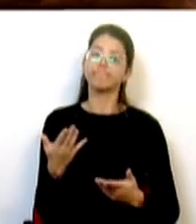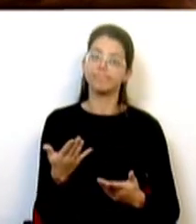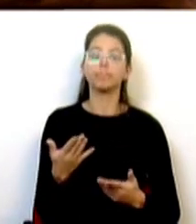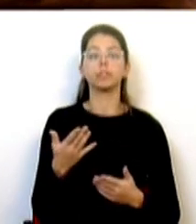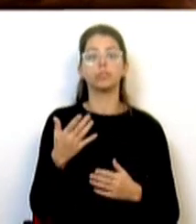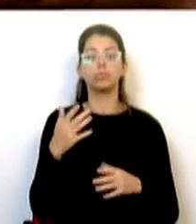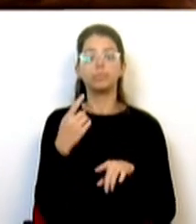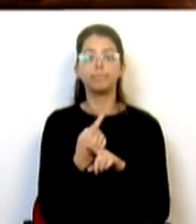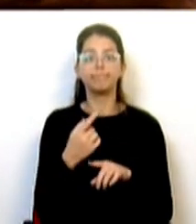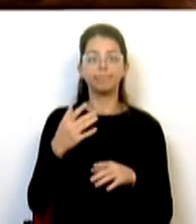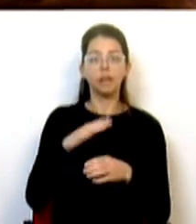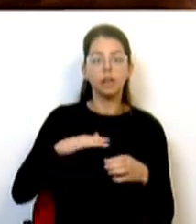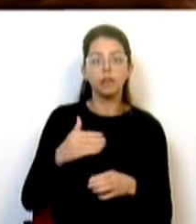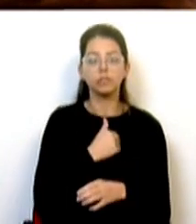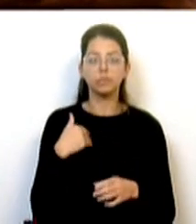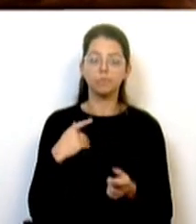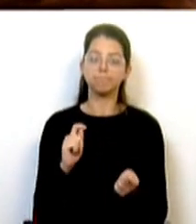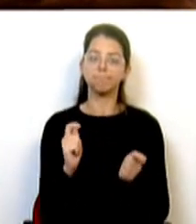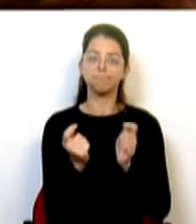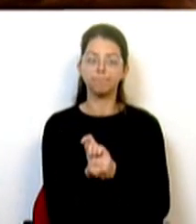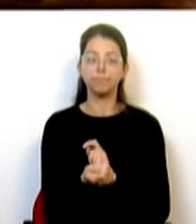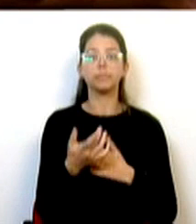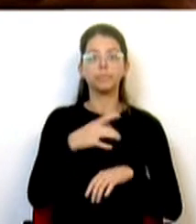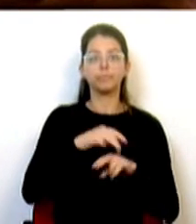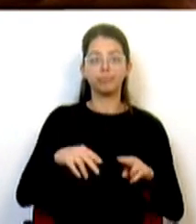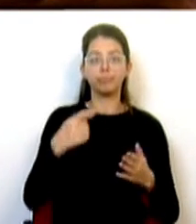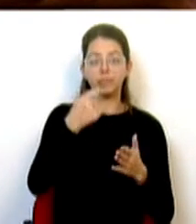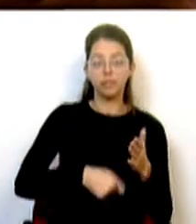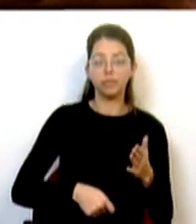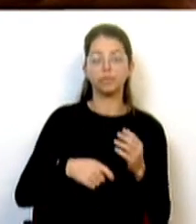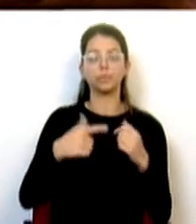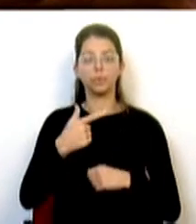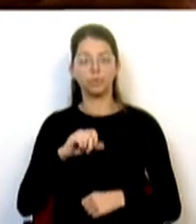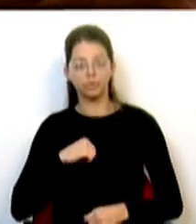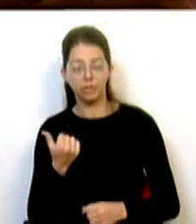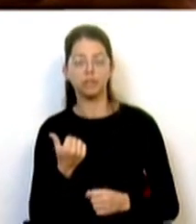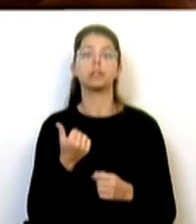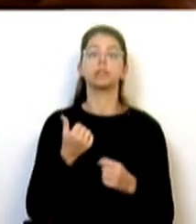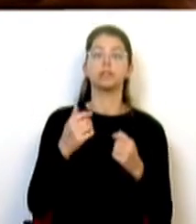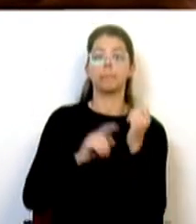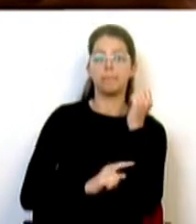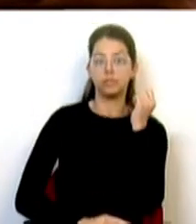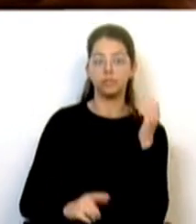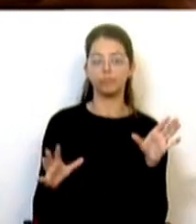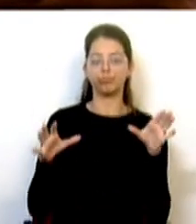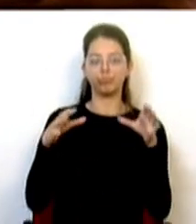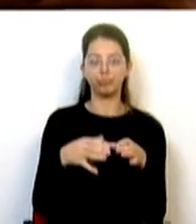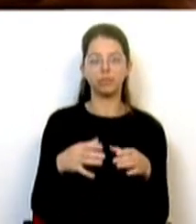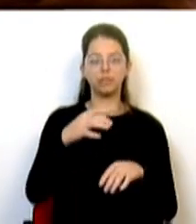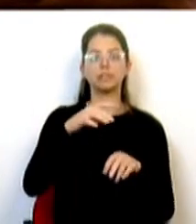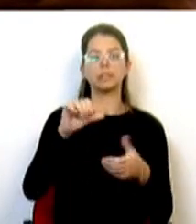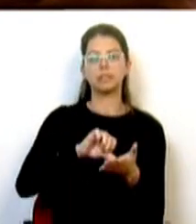dos cuidados de saúde na região Oeste, tendo sido agregado aos hospitais de Caldas da Rainha, Torres Vedras e Peniche, no centro hospitalar do Oeste.